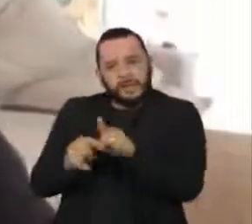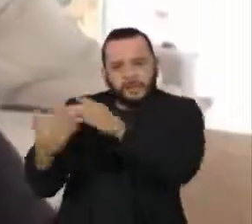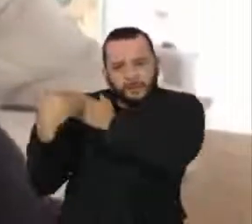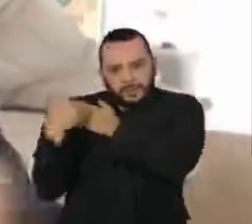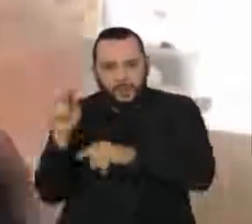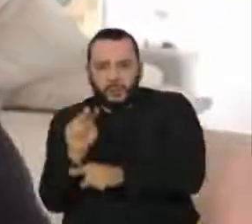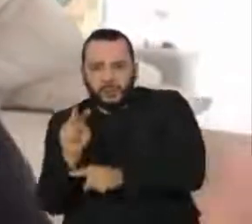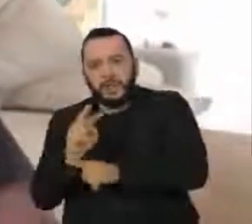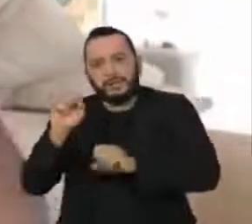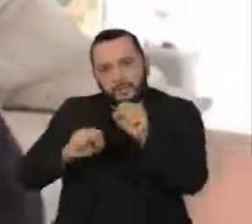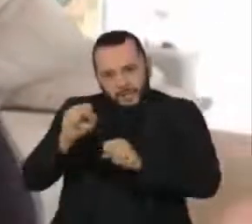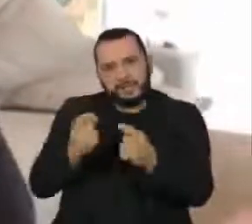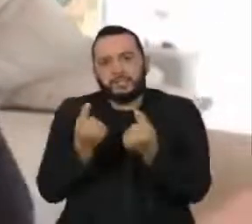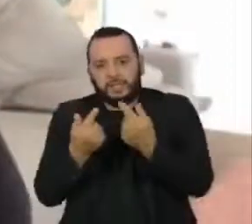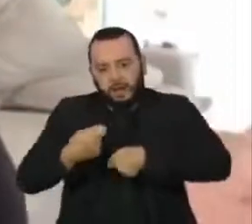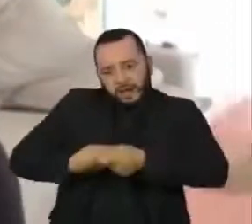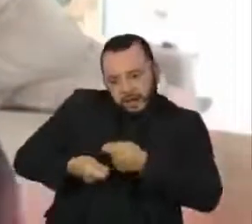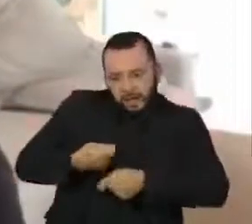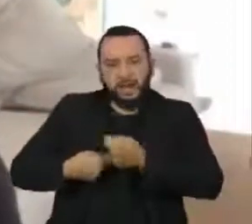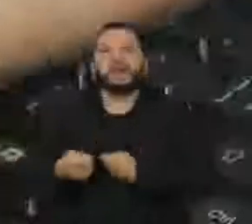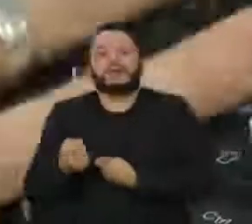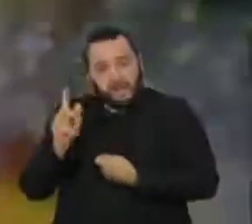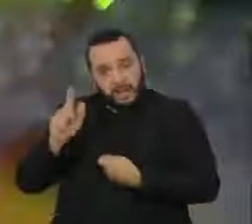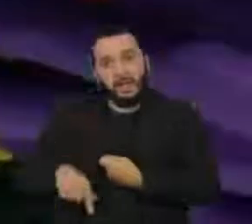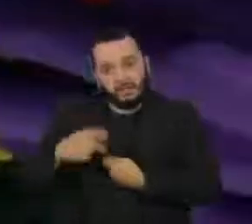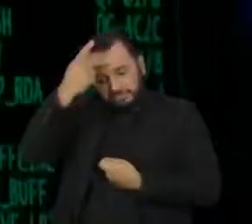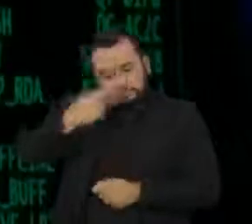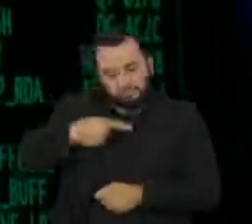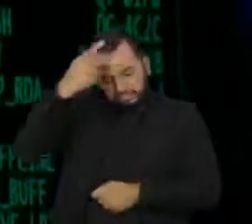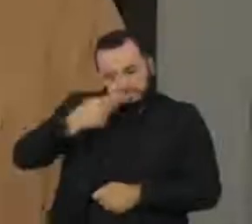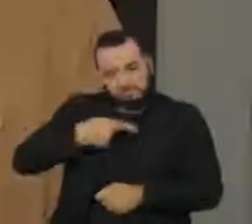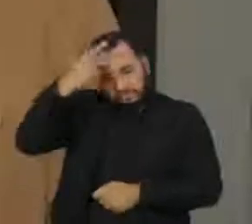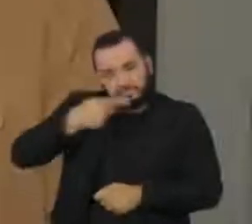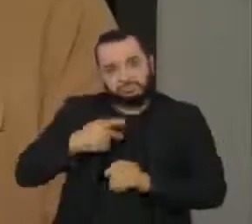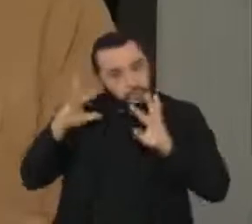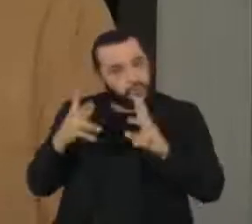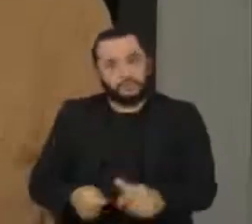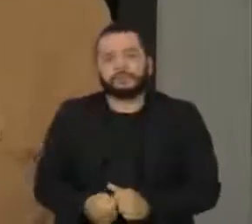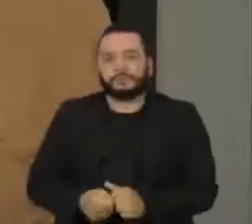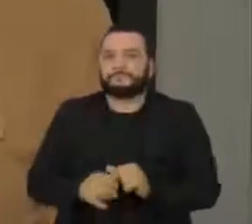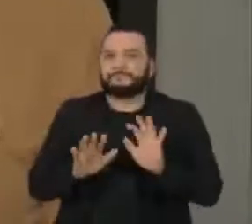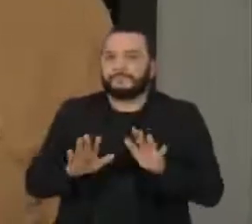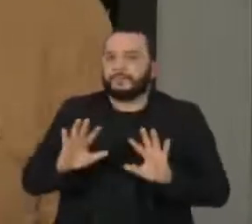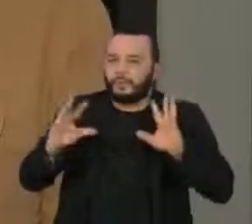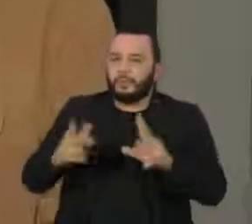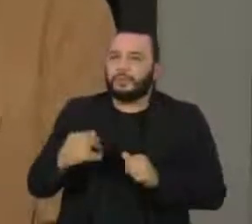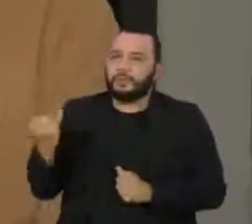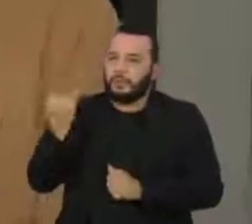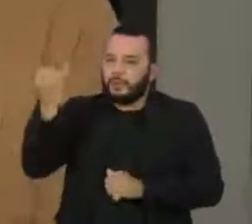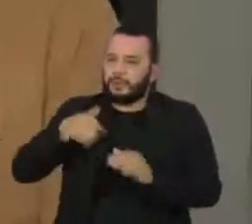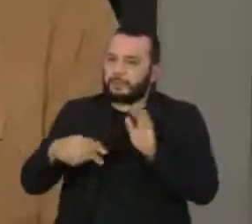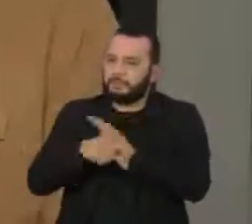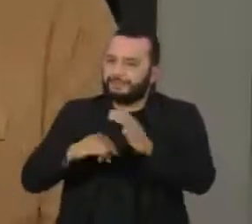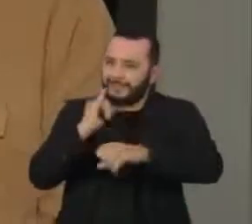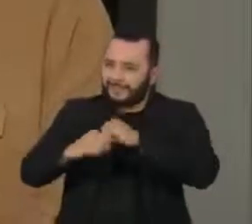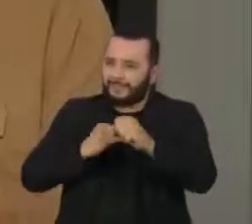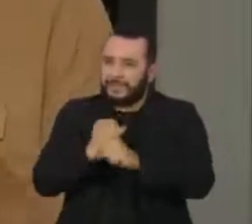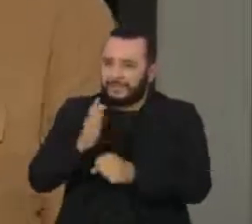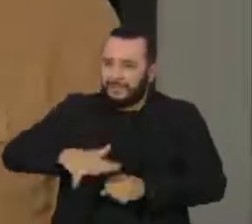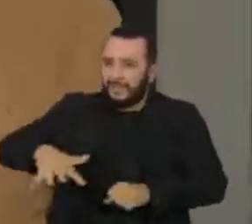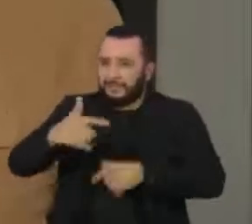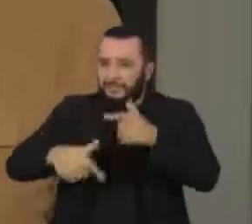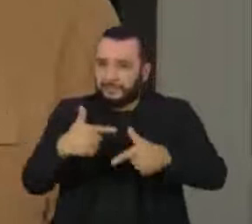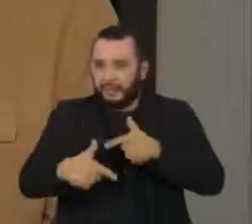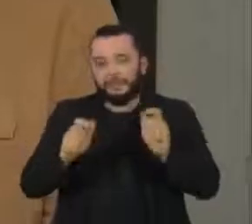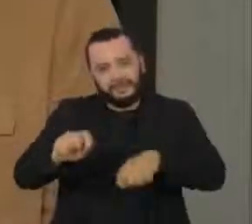própria empresa, o administrador, empresário da própria organização. E toda essa importância da conectividade para o mundo do trabalho poderia